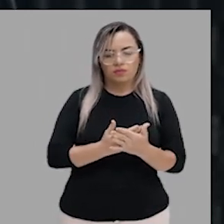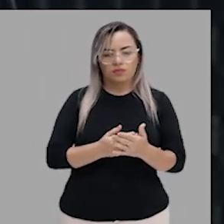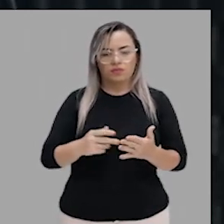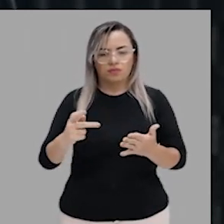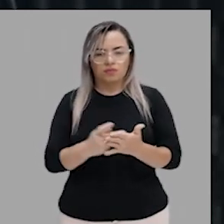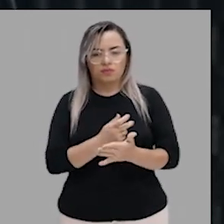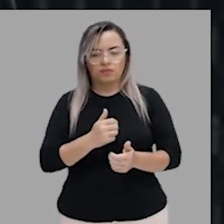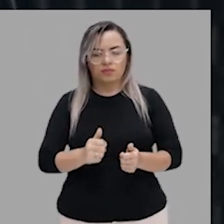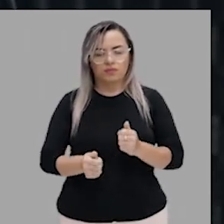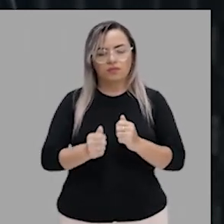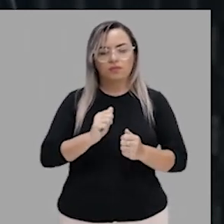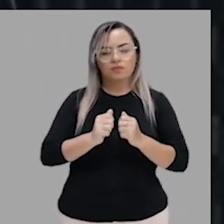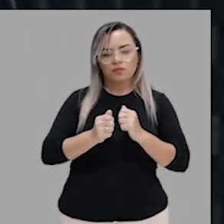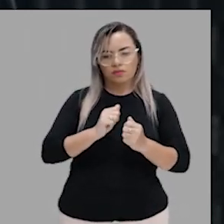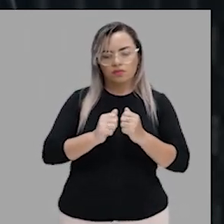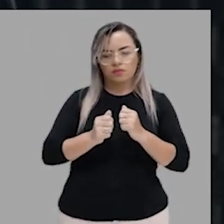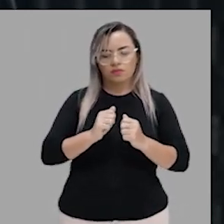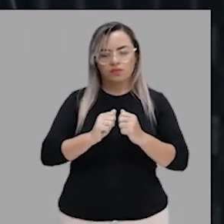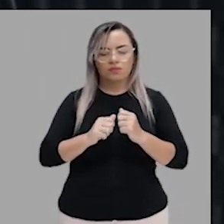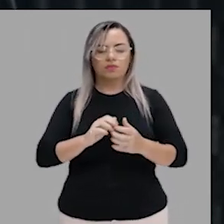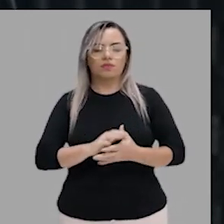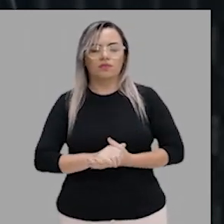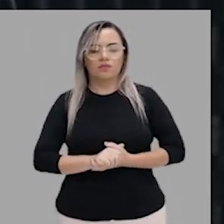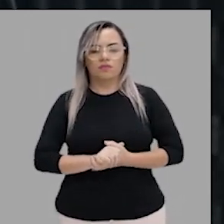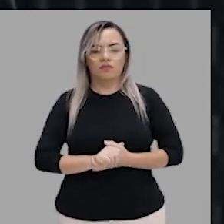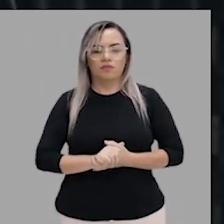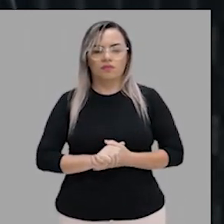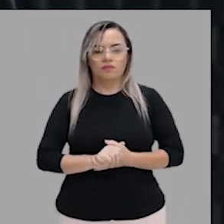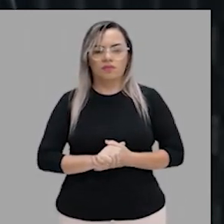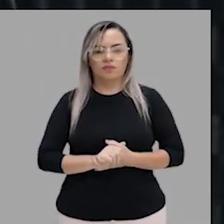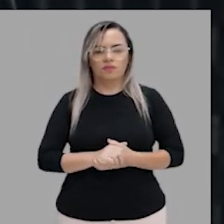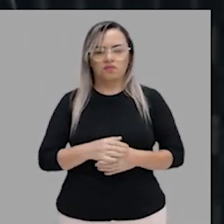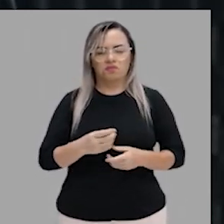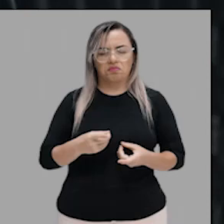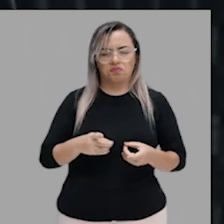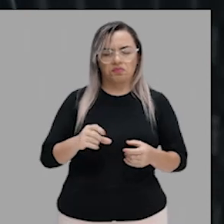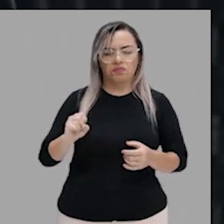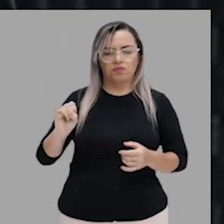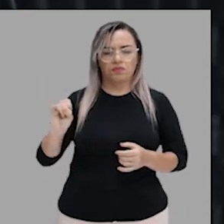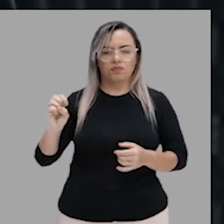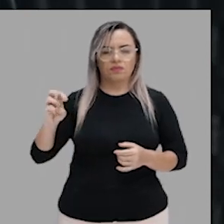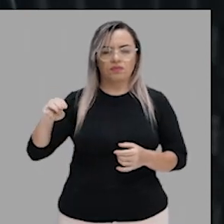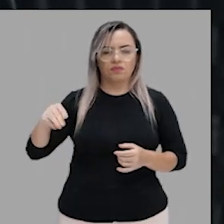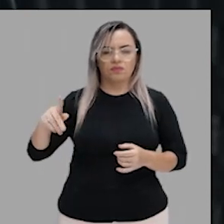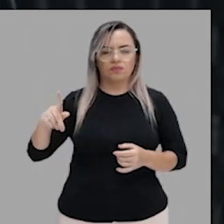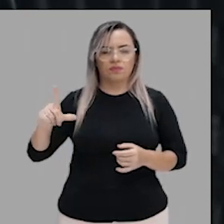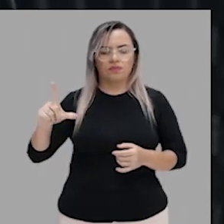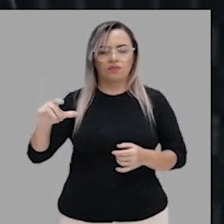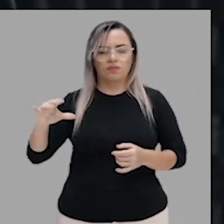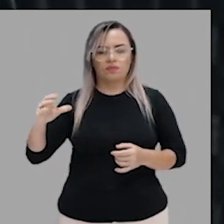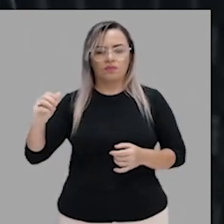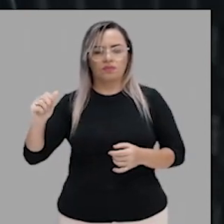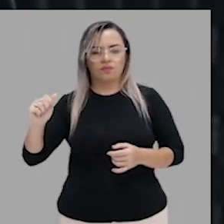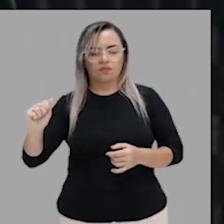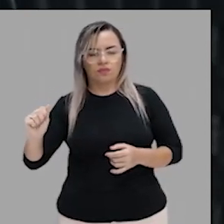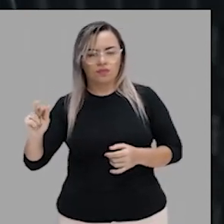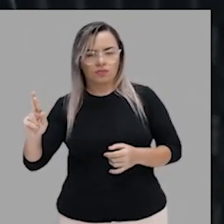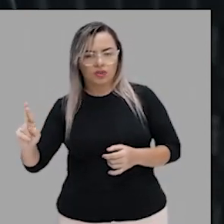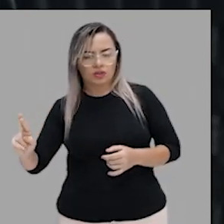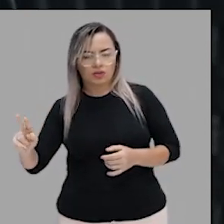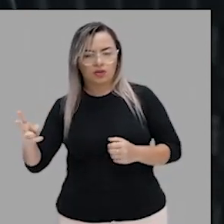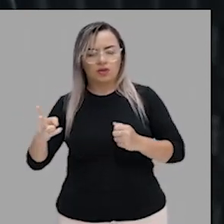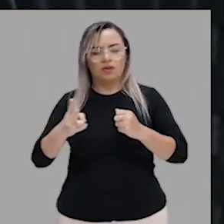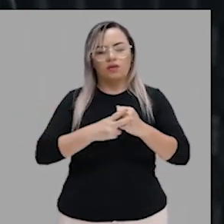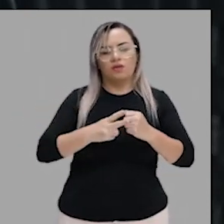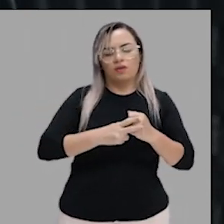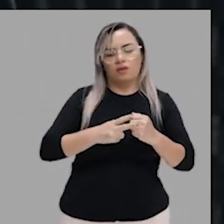explicaçãozinha aqui em relação ao verbo implicar. Por que implica em cobrar tempo? Por que implica cobrar o tempo? Essa construção do